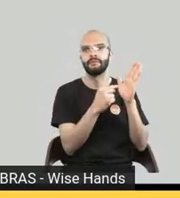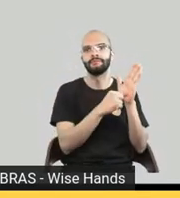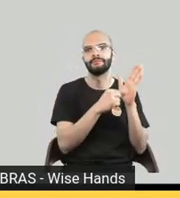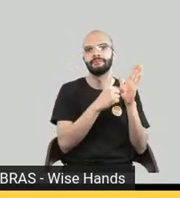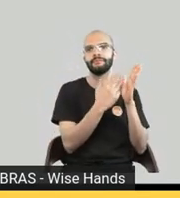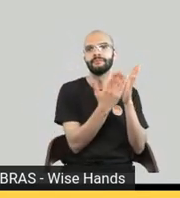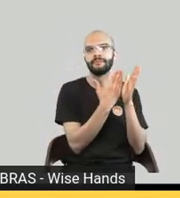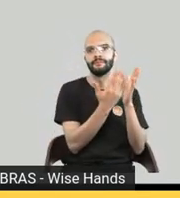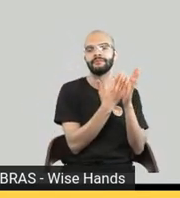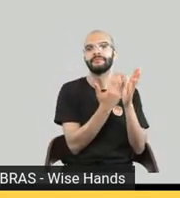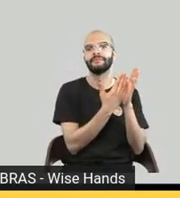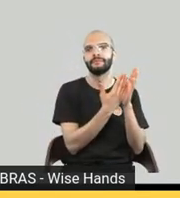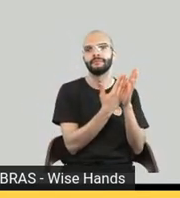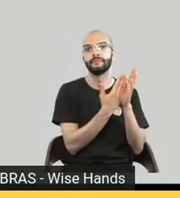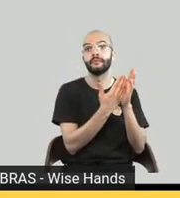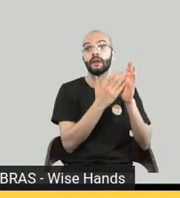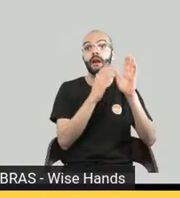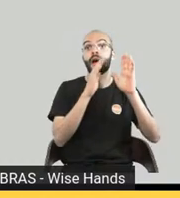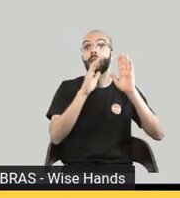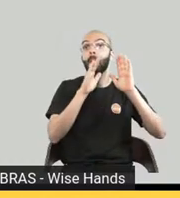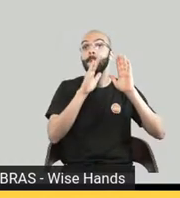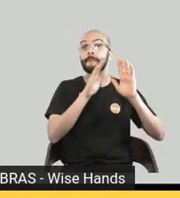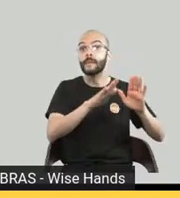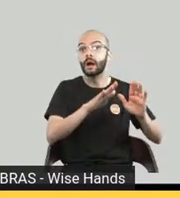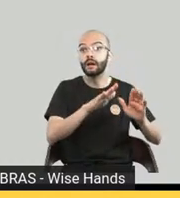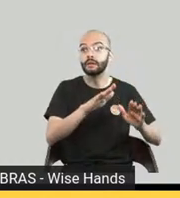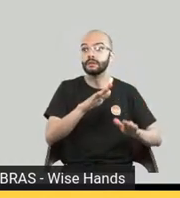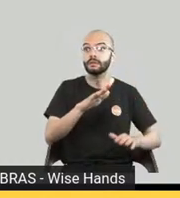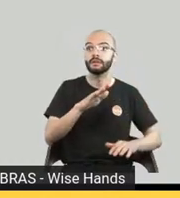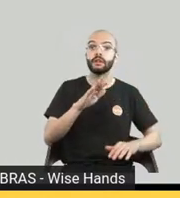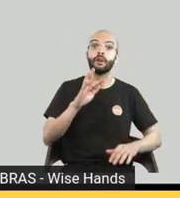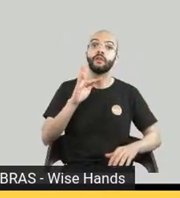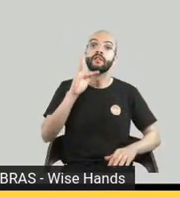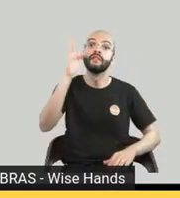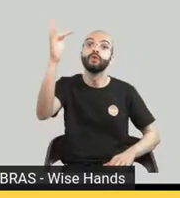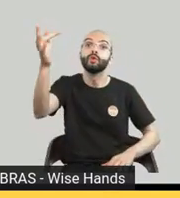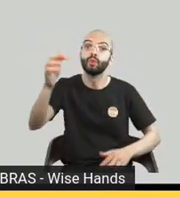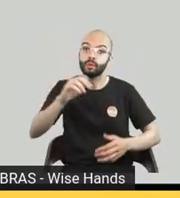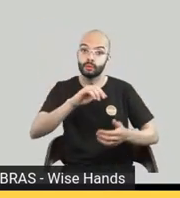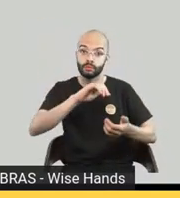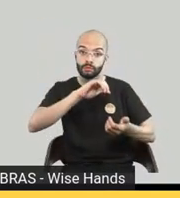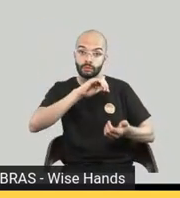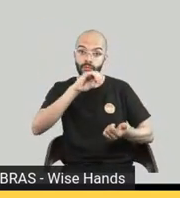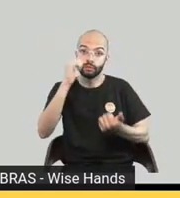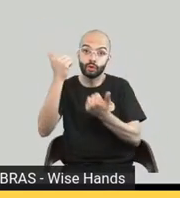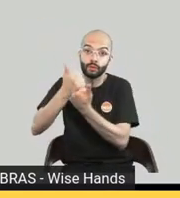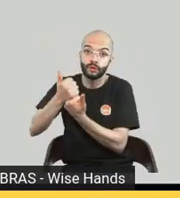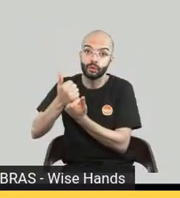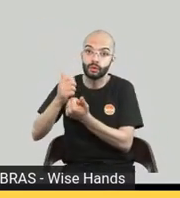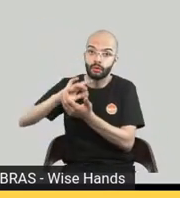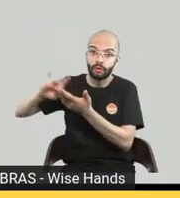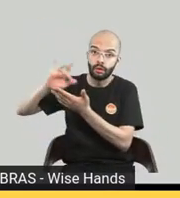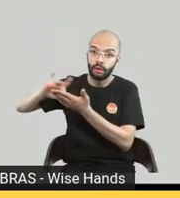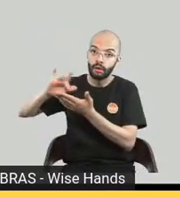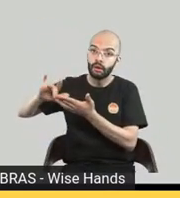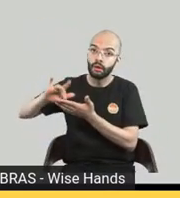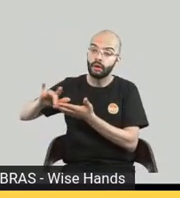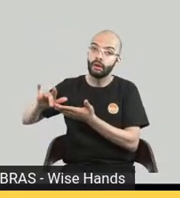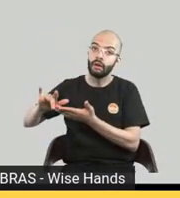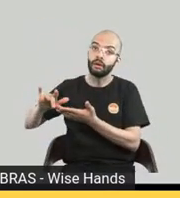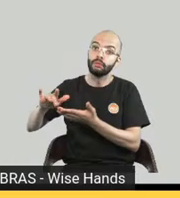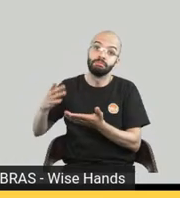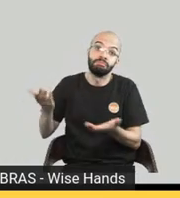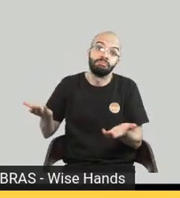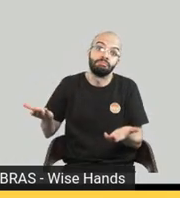médio prazo se a gente vai ver uma substituição de fato de formato agora pensando nos jovens